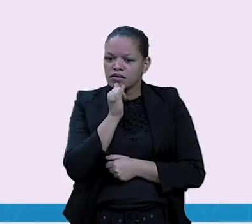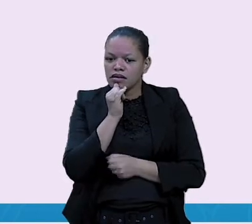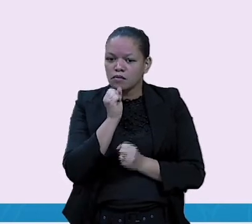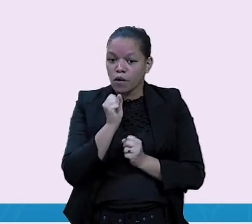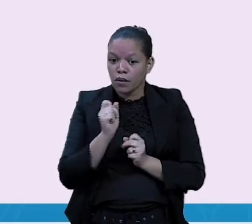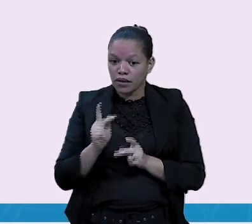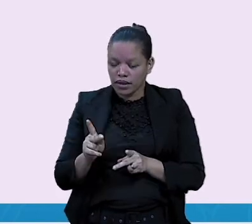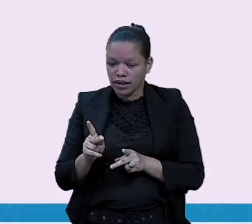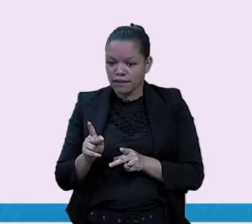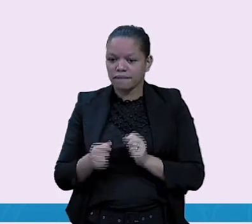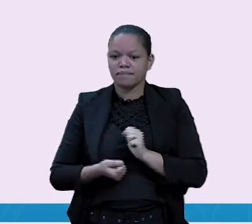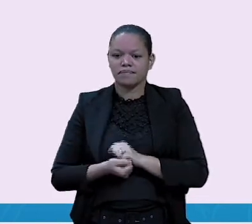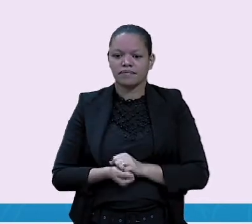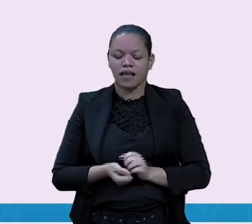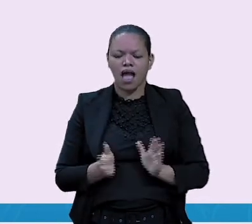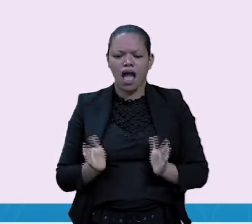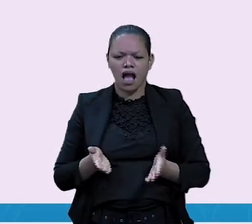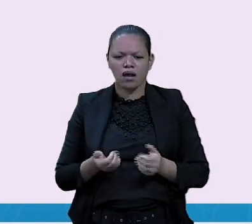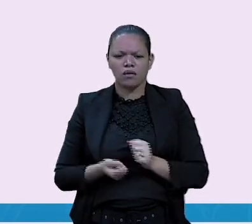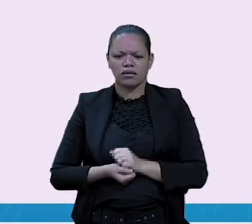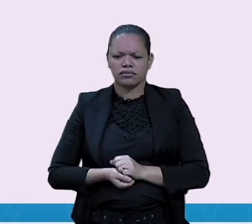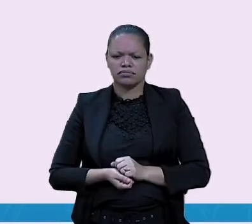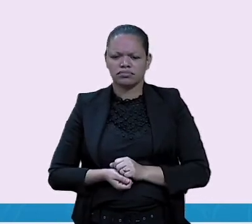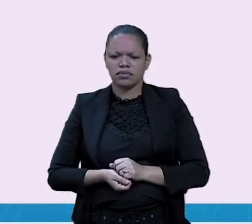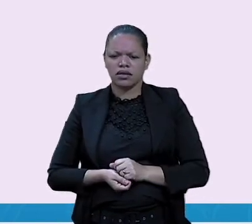O grau normal. Eu tenho gato.